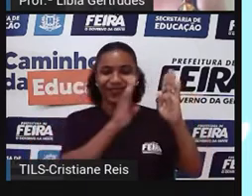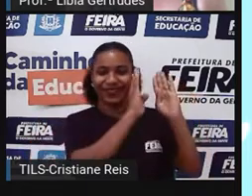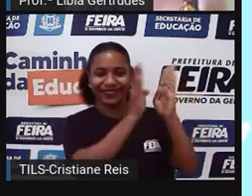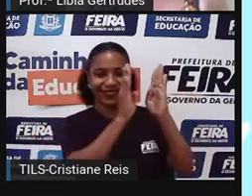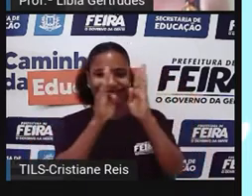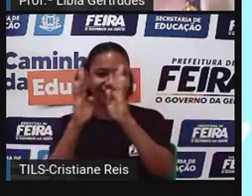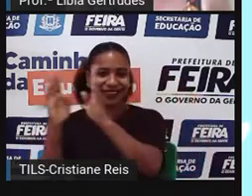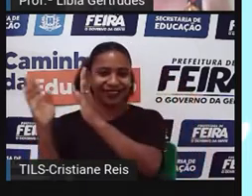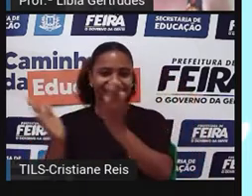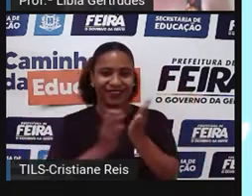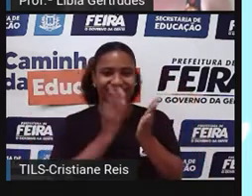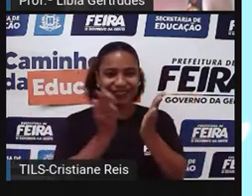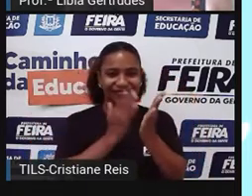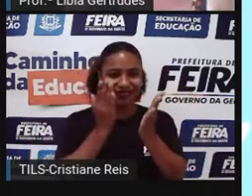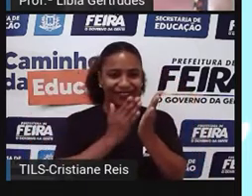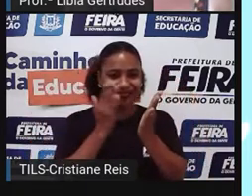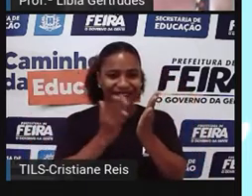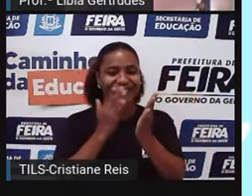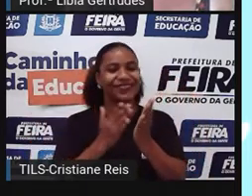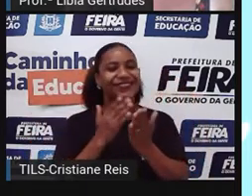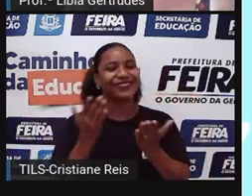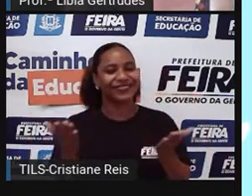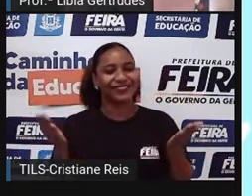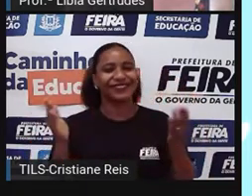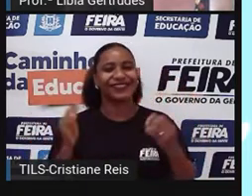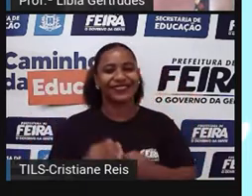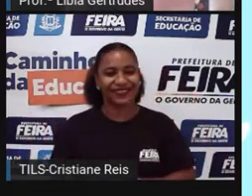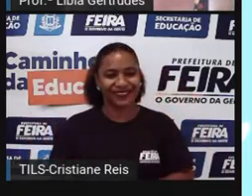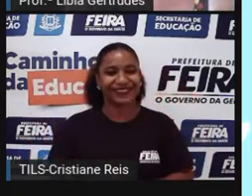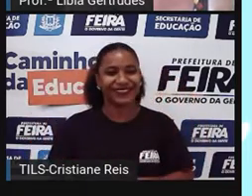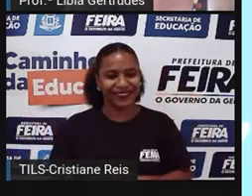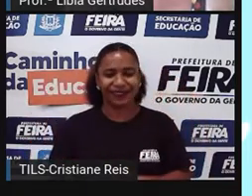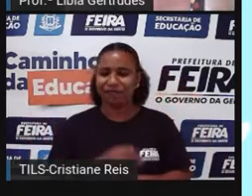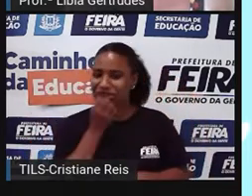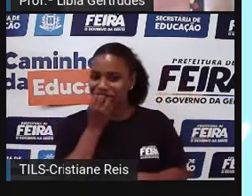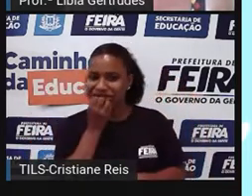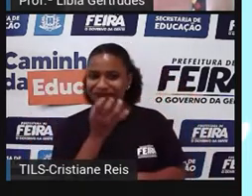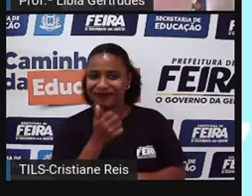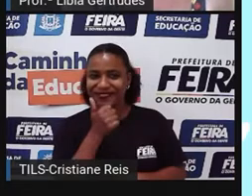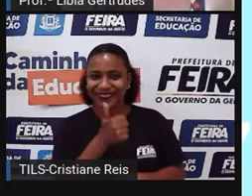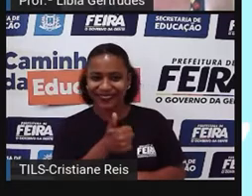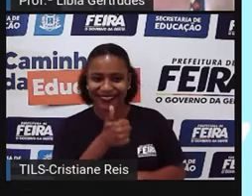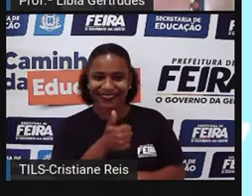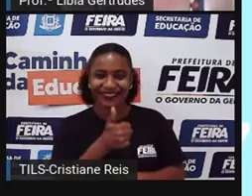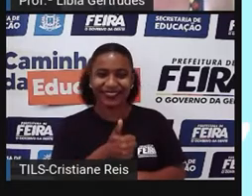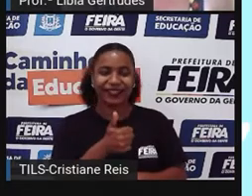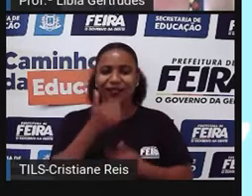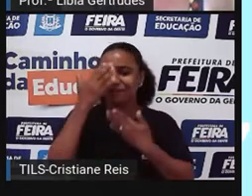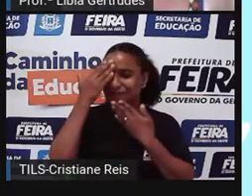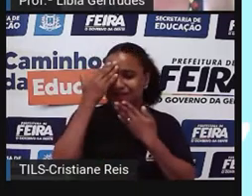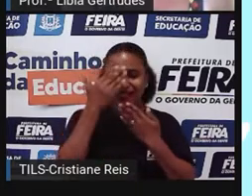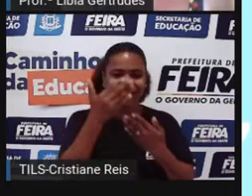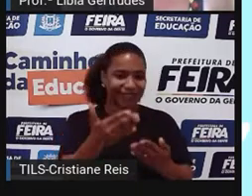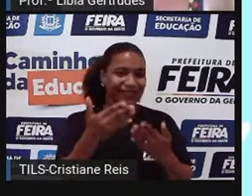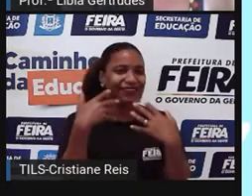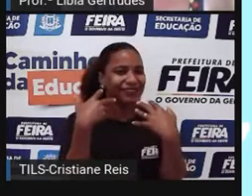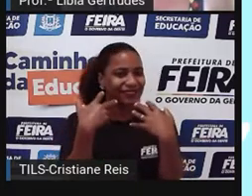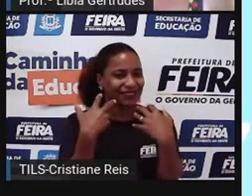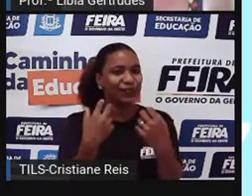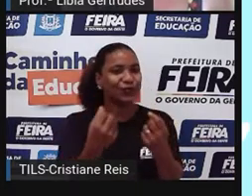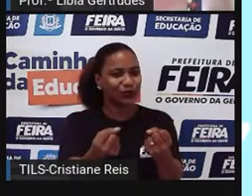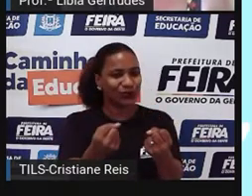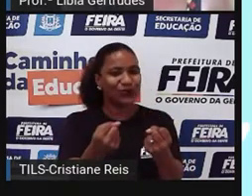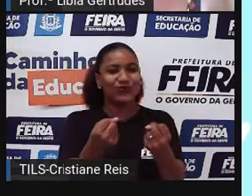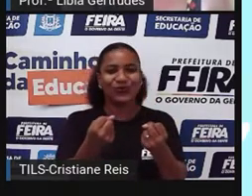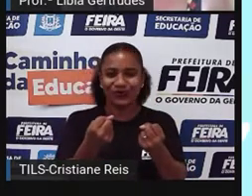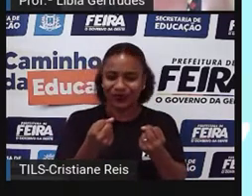acompanhando. E é isso. Pronto, beleza. Professora, muito obrigado por topar, bater esse papo com a